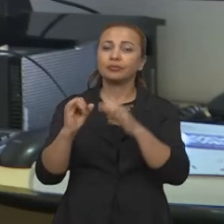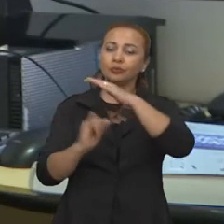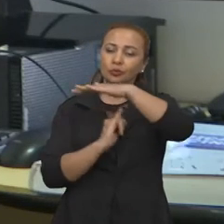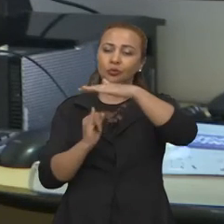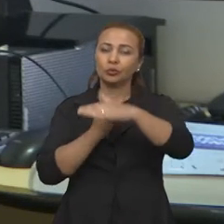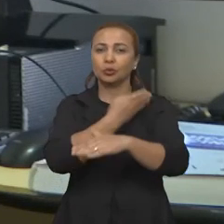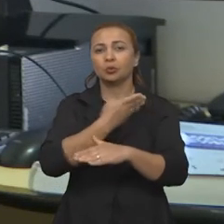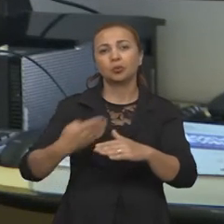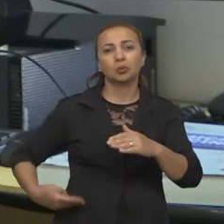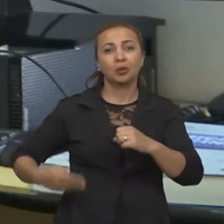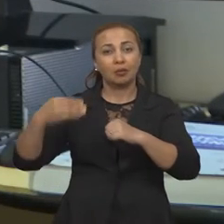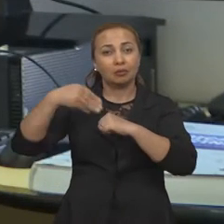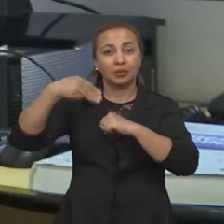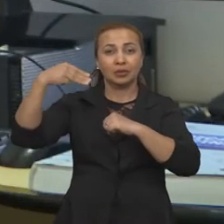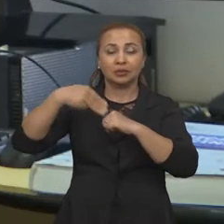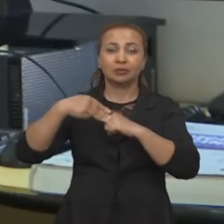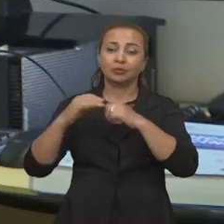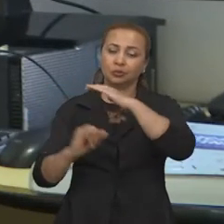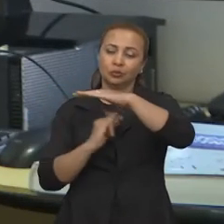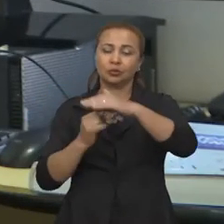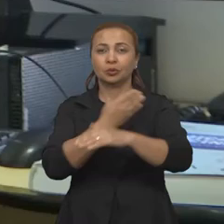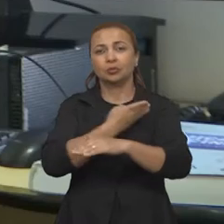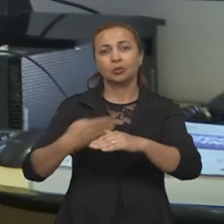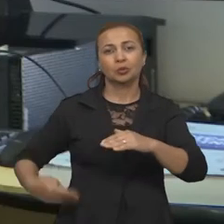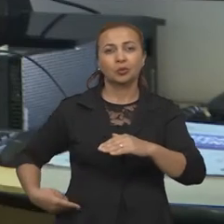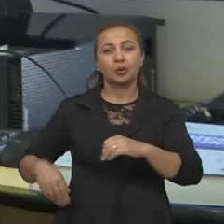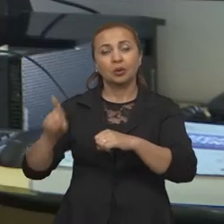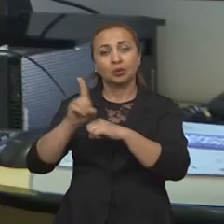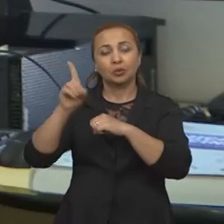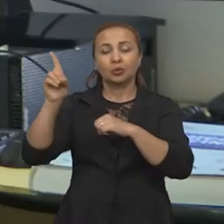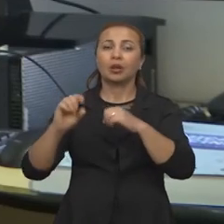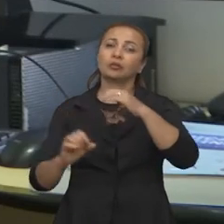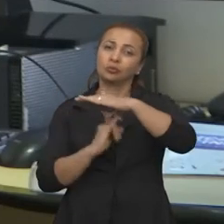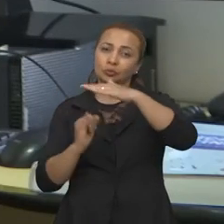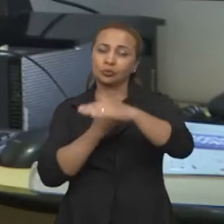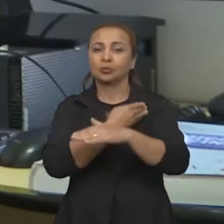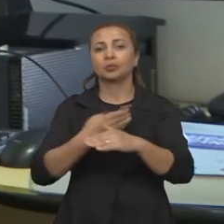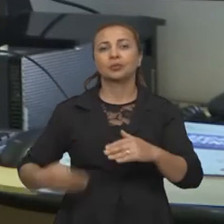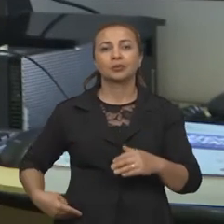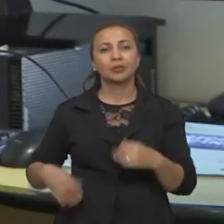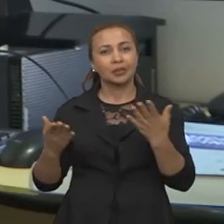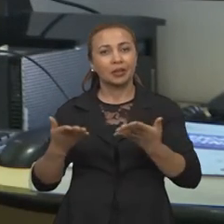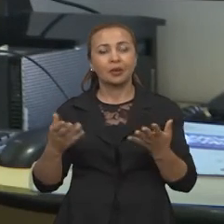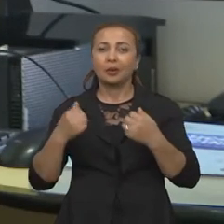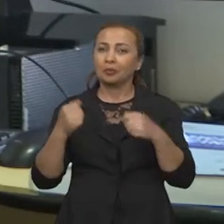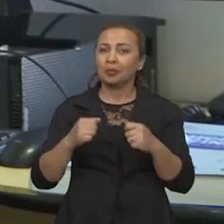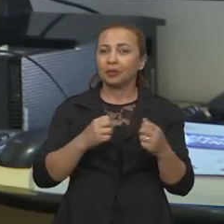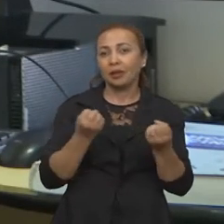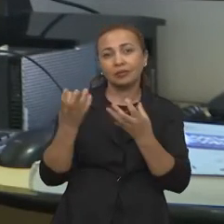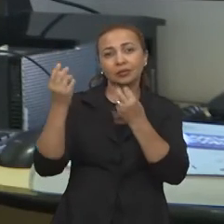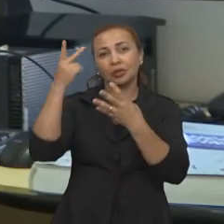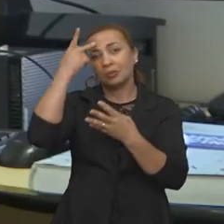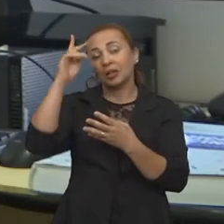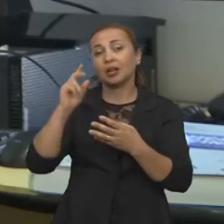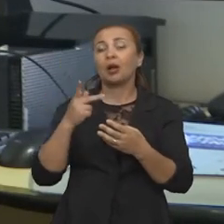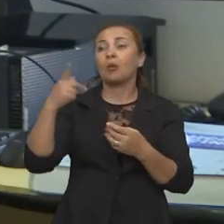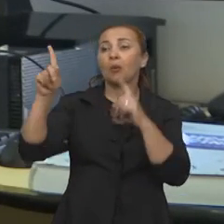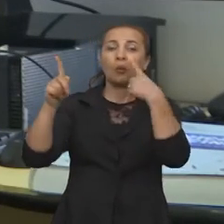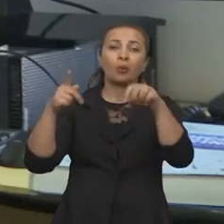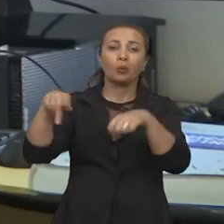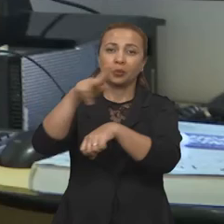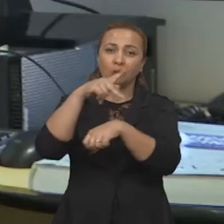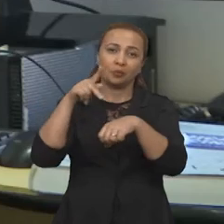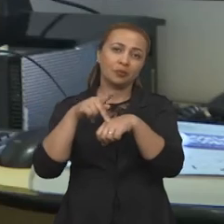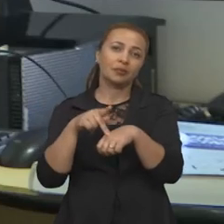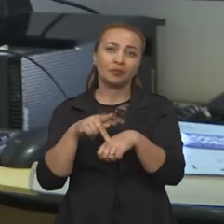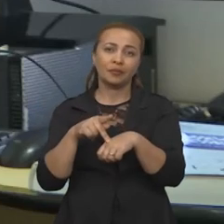pública, um mestrado em uma instituição pública, um doutorado em uma instituição pública e a oportunidade de ir para um outro país para fazer parte do